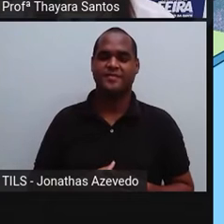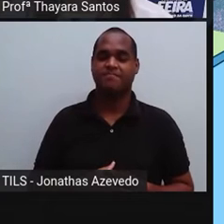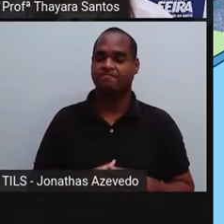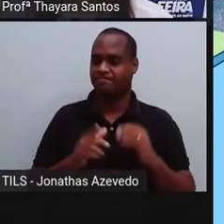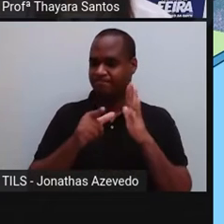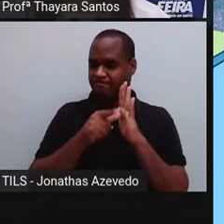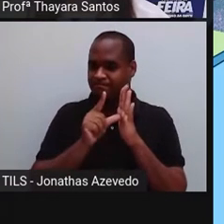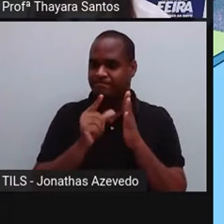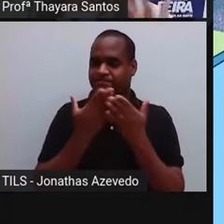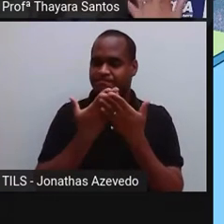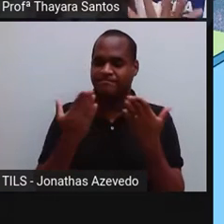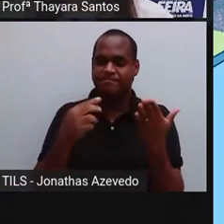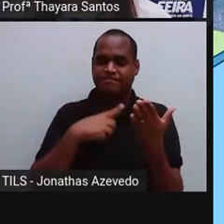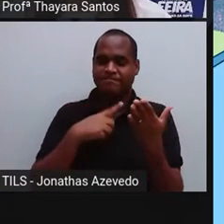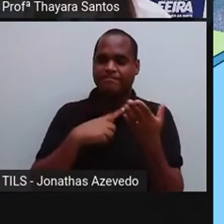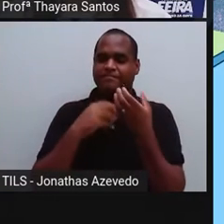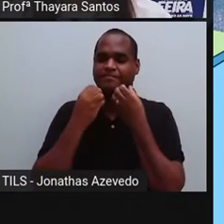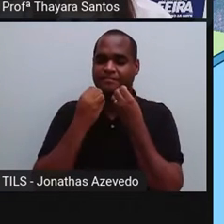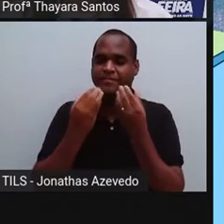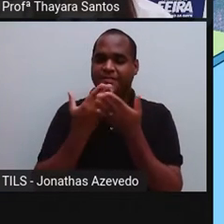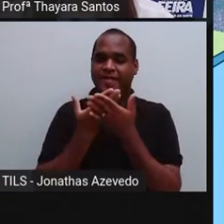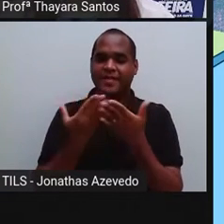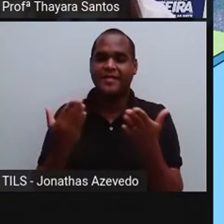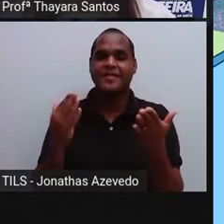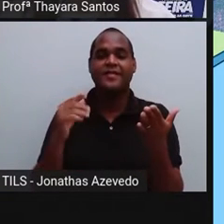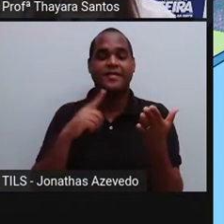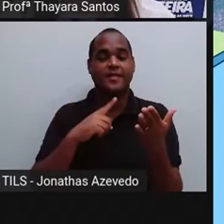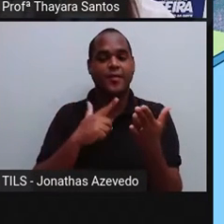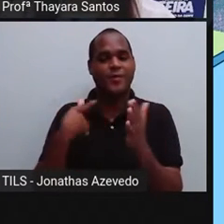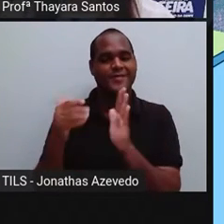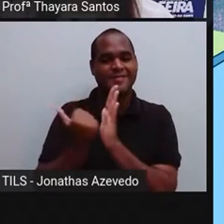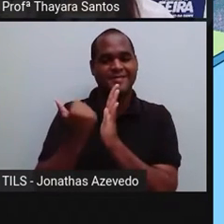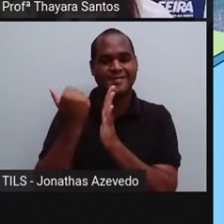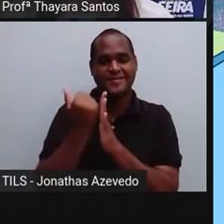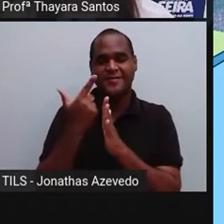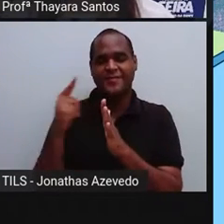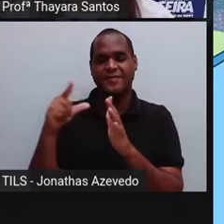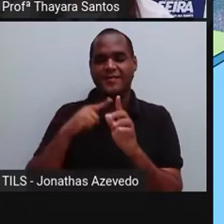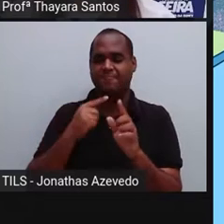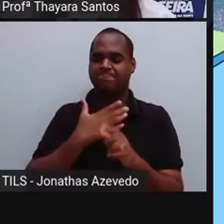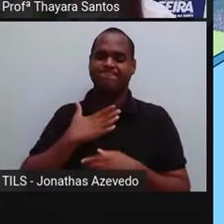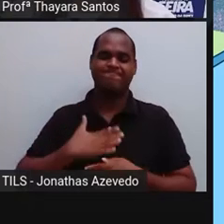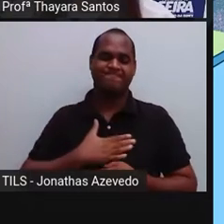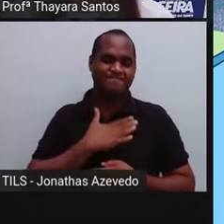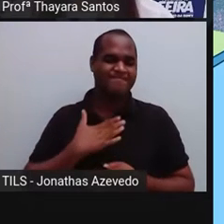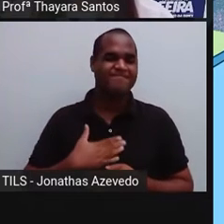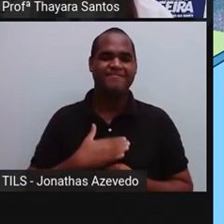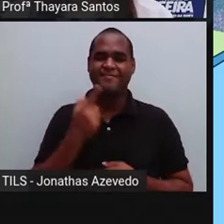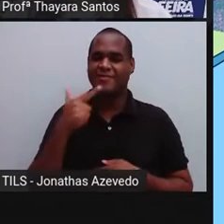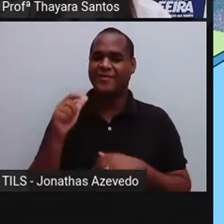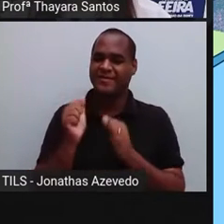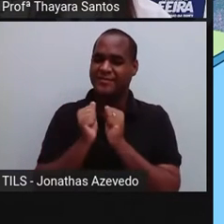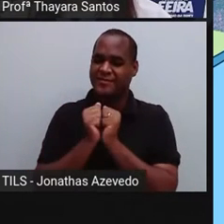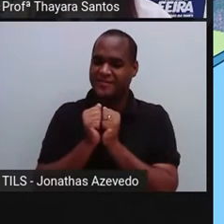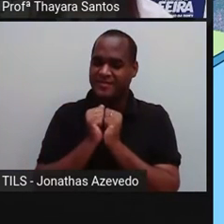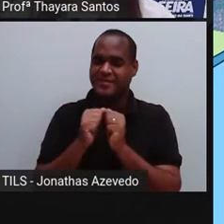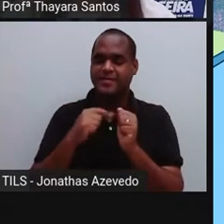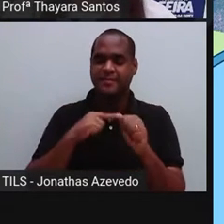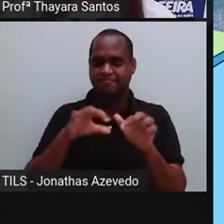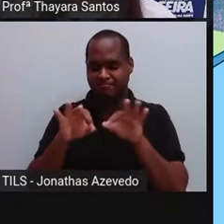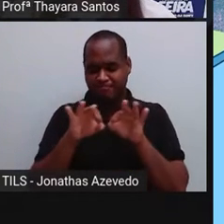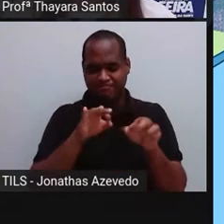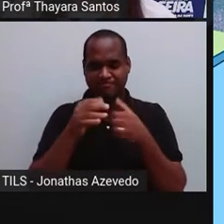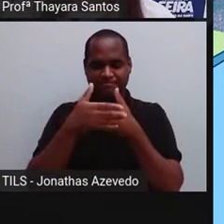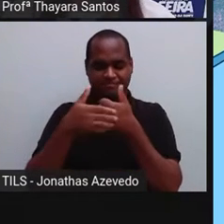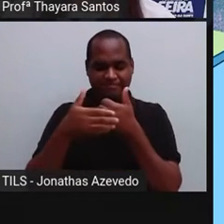Antes de tudo, sejam vocês que estão aí do outro lado, muito bem-vindos a mais uma aula. Saibam que é um prazer enorme para a gente ter vocês aqui. Tudo é preparado com